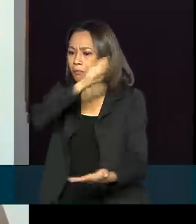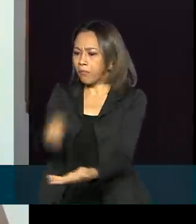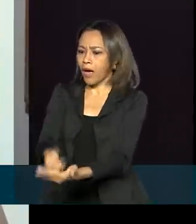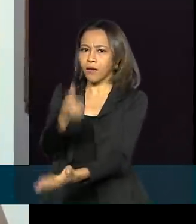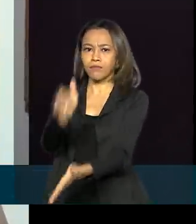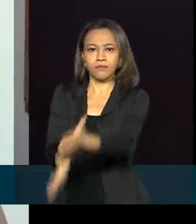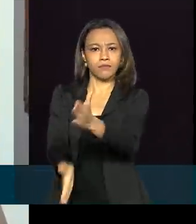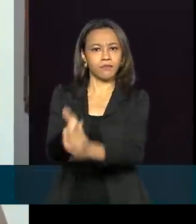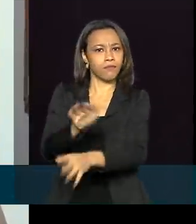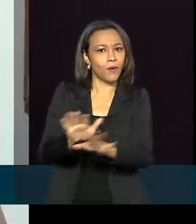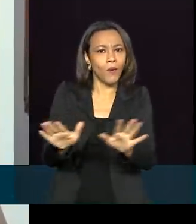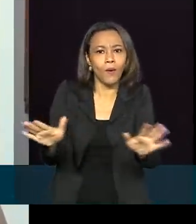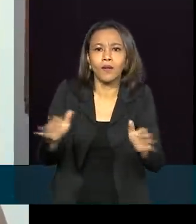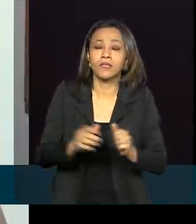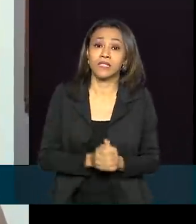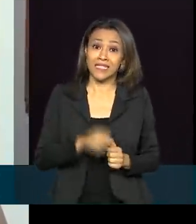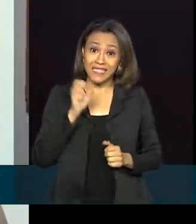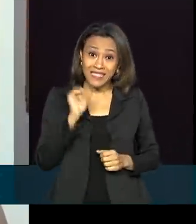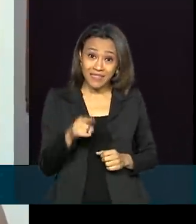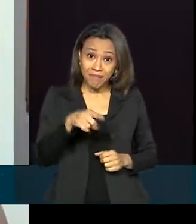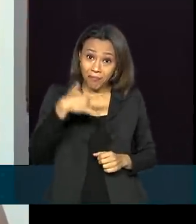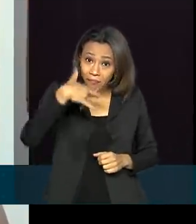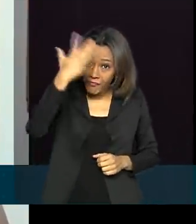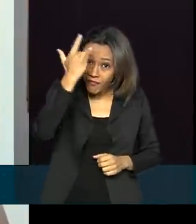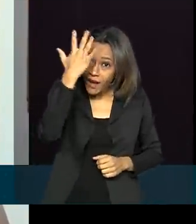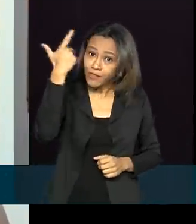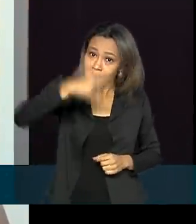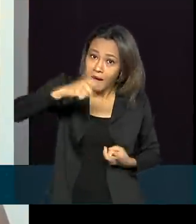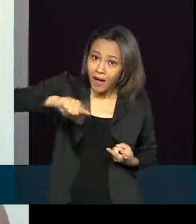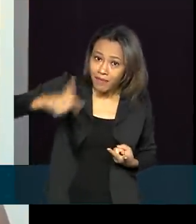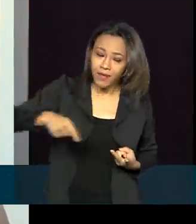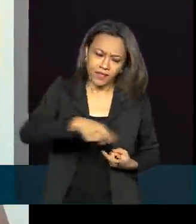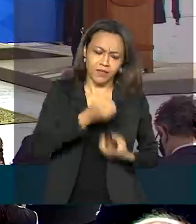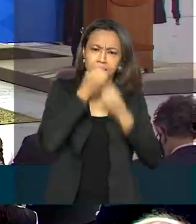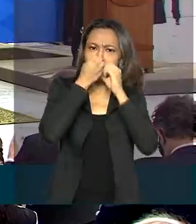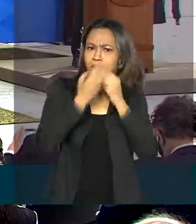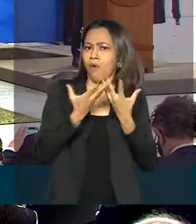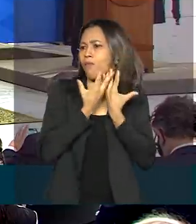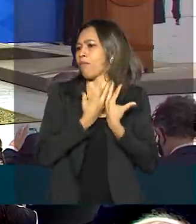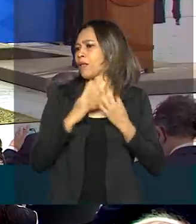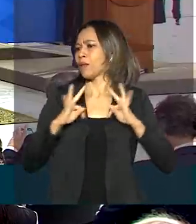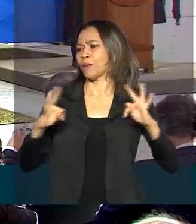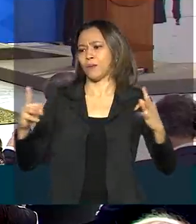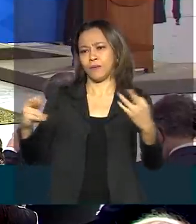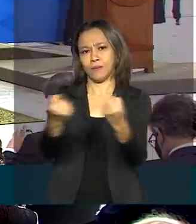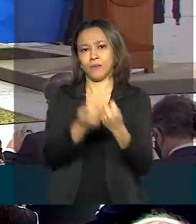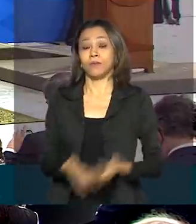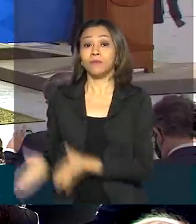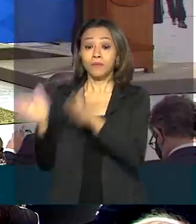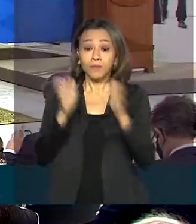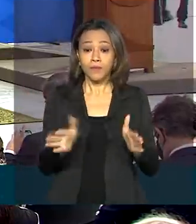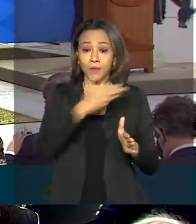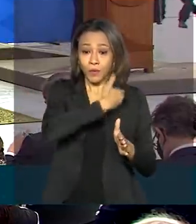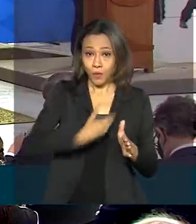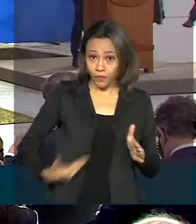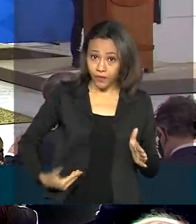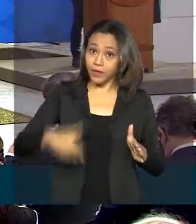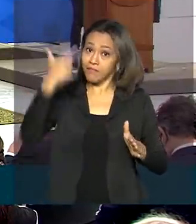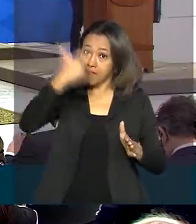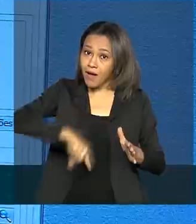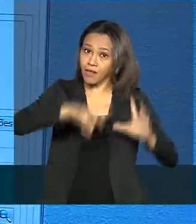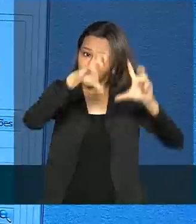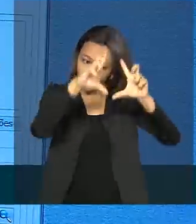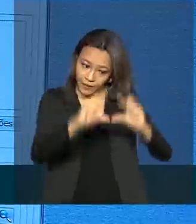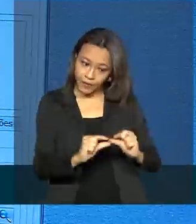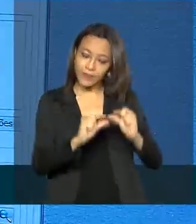facilitar ainda mais esse registro, com certeza beneficiará a todos. E o governo anunciou que está simplificando ainda mais o